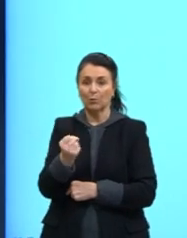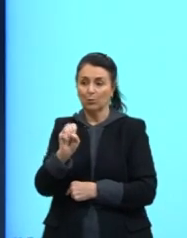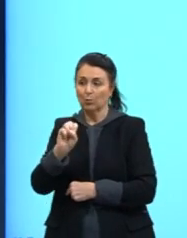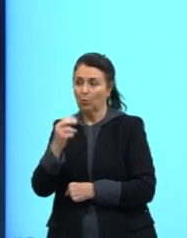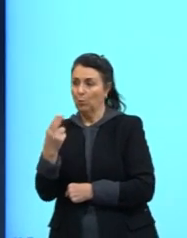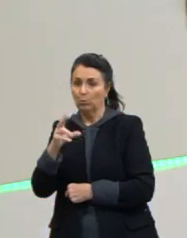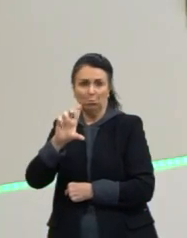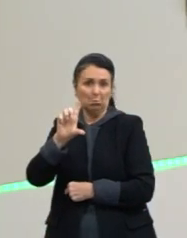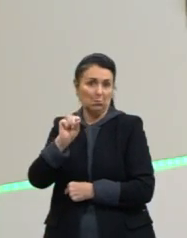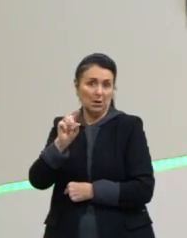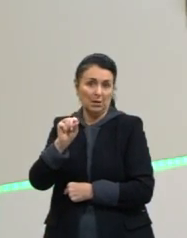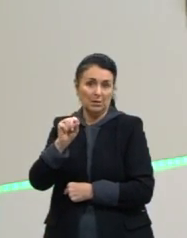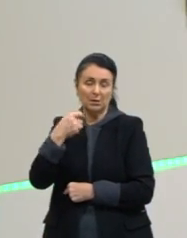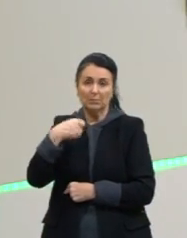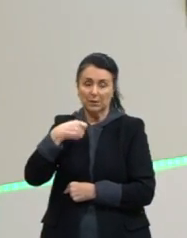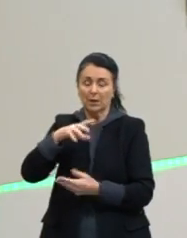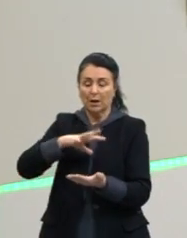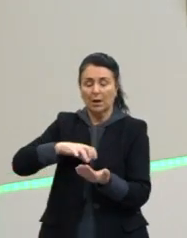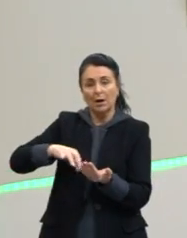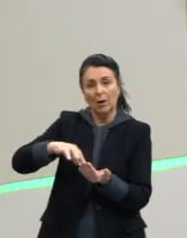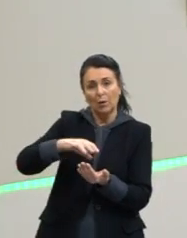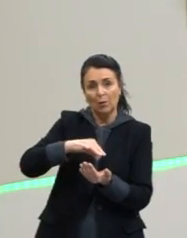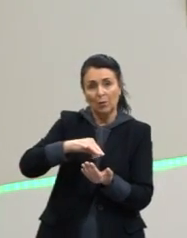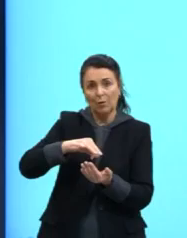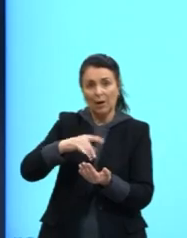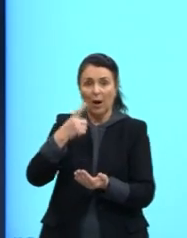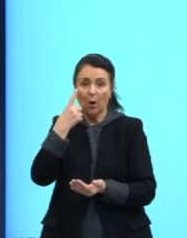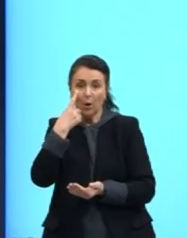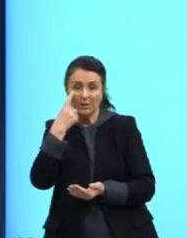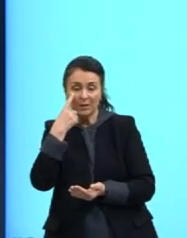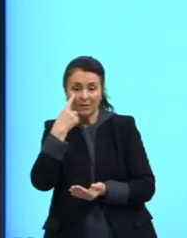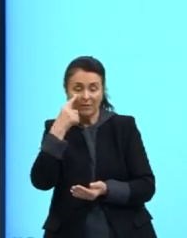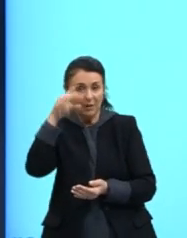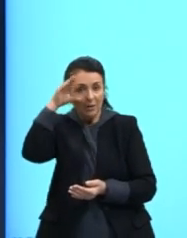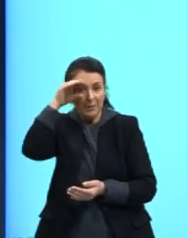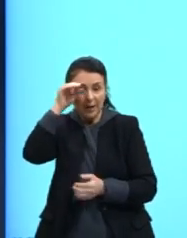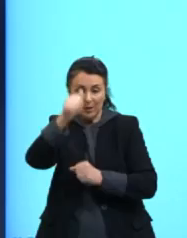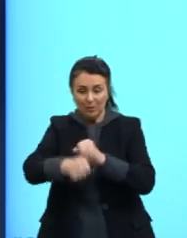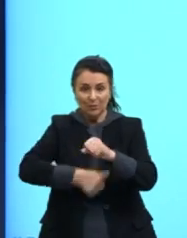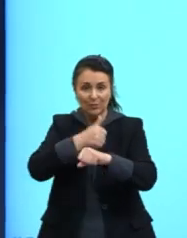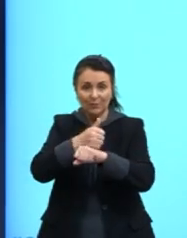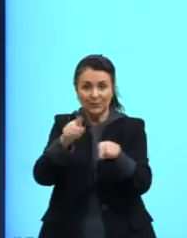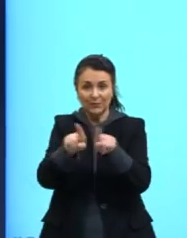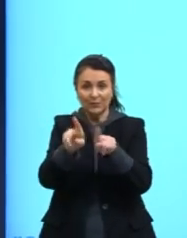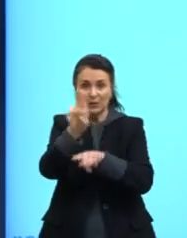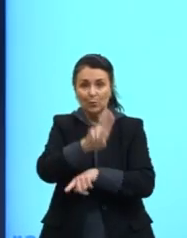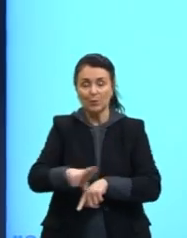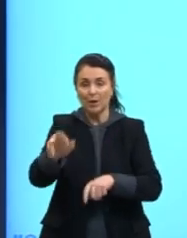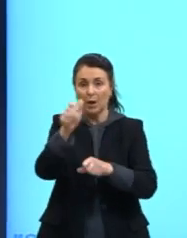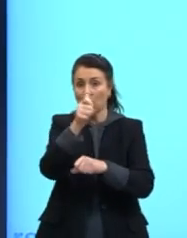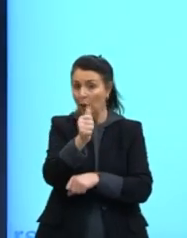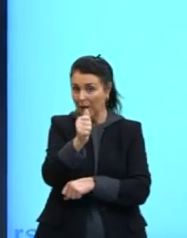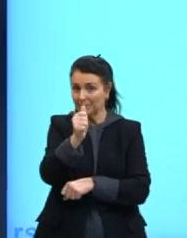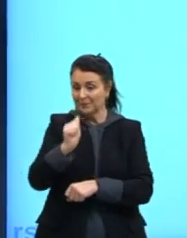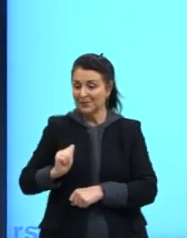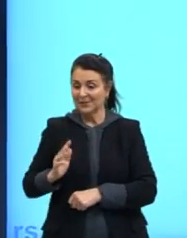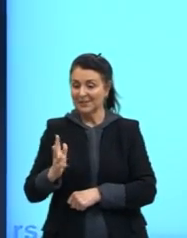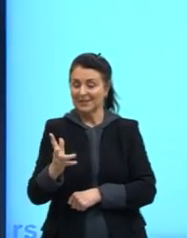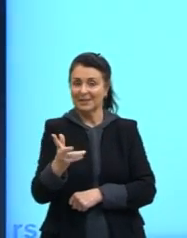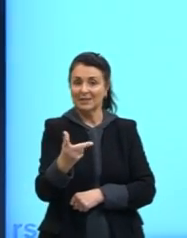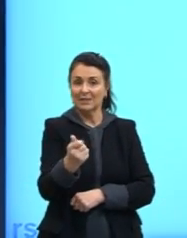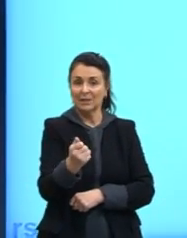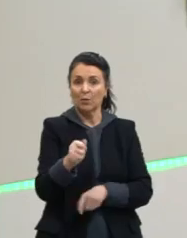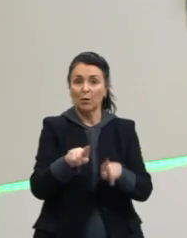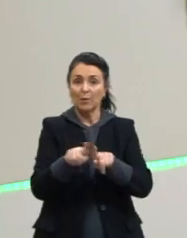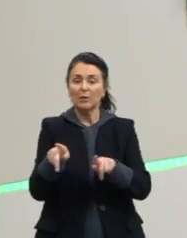se a gente precisar calcular, né? Aqui embaixo, a gente consegue observar, então, a substituição, Geralmente, a gente usa A para aceleração, mas